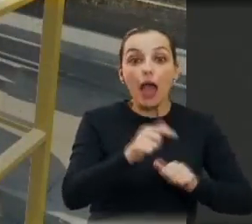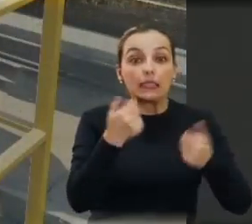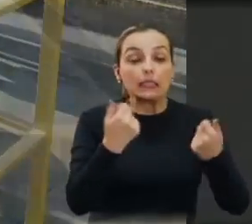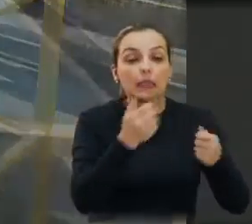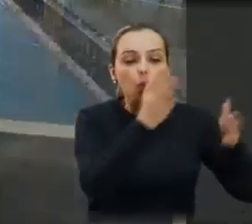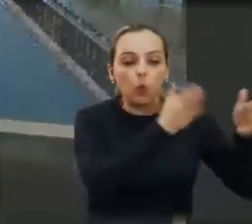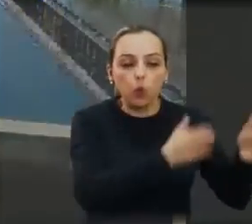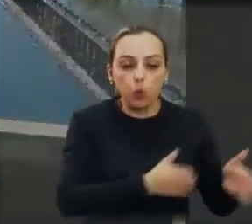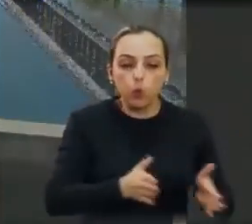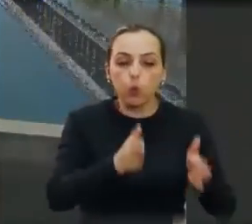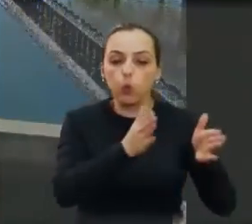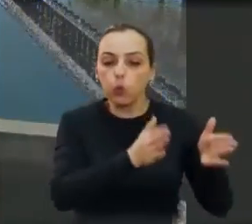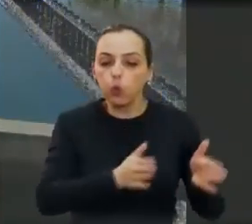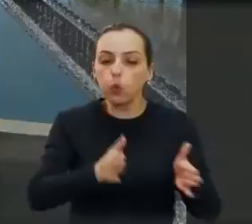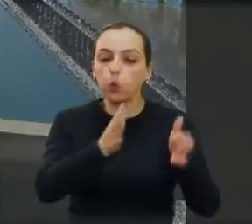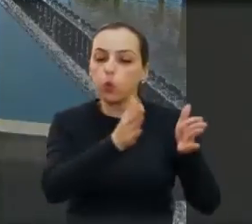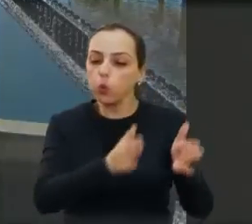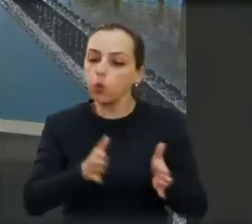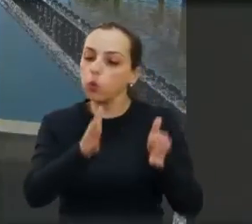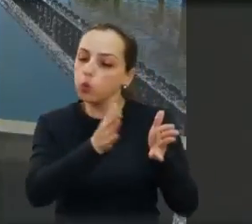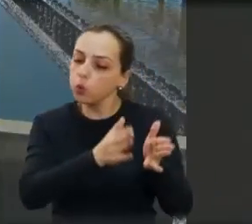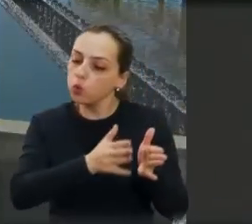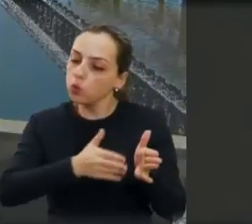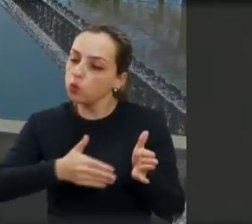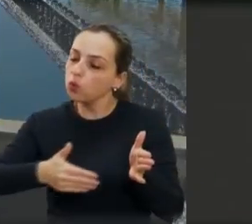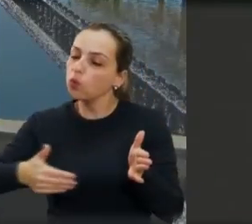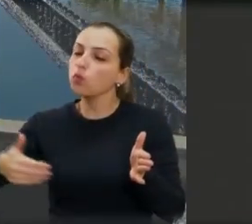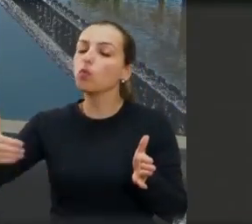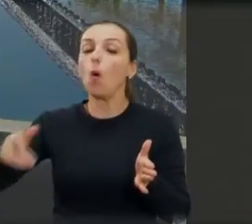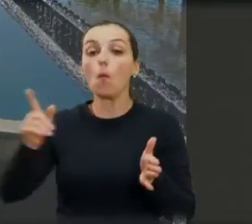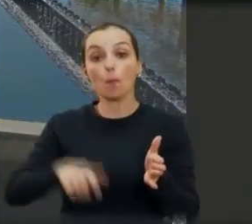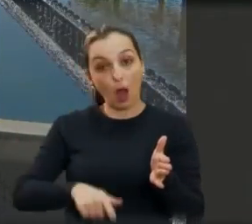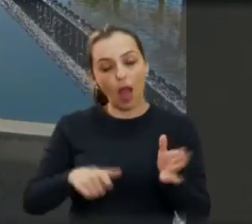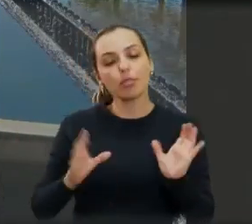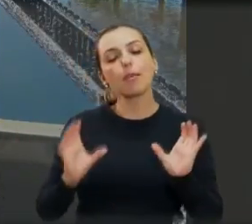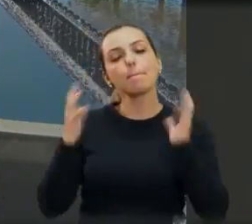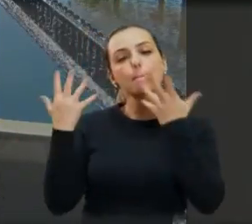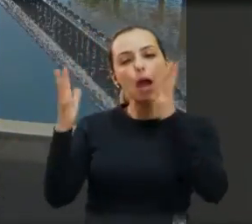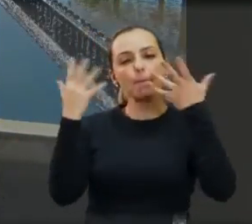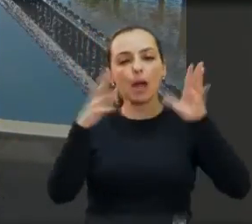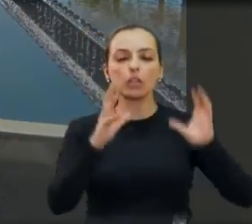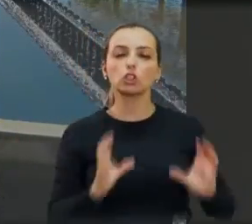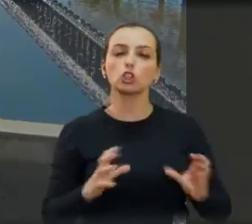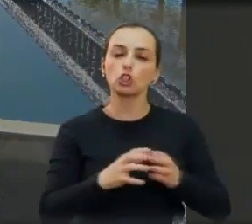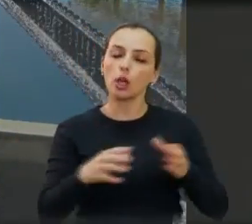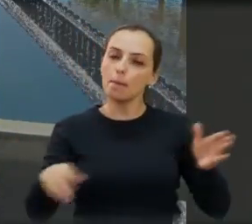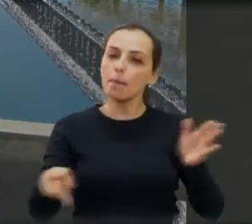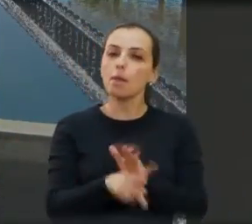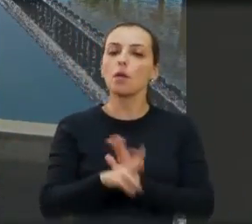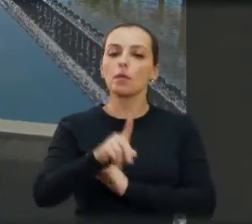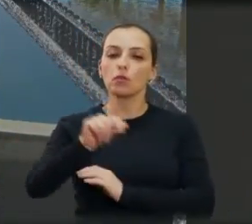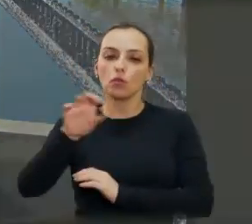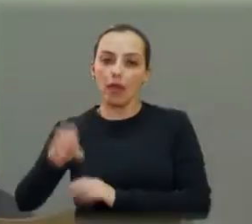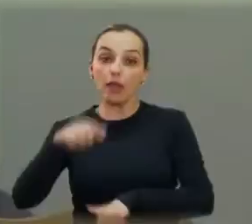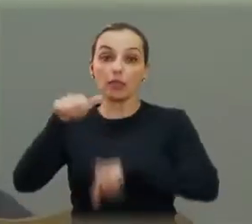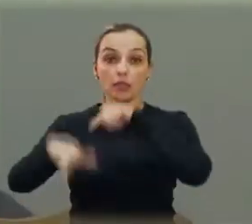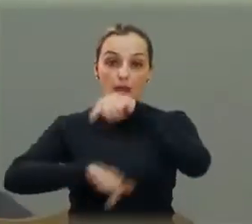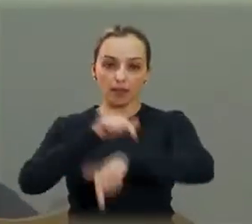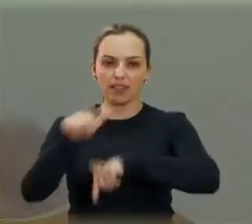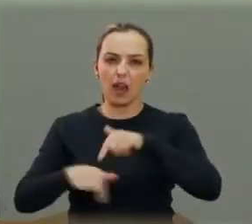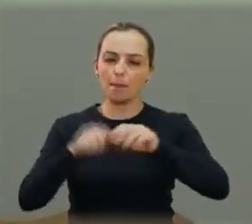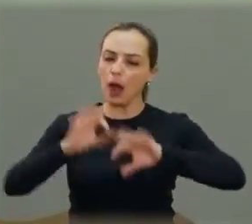muito grande. E eu quero dar meus parabéns também a toda a equipe do DAE, a todos que trabalham nessa área. Foi